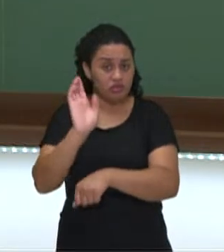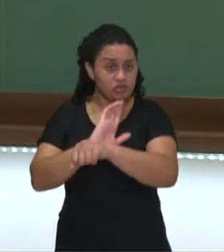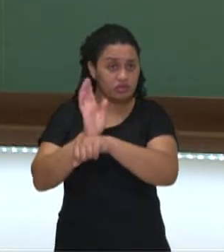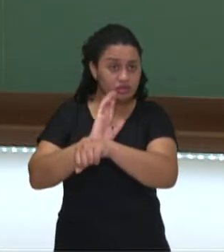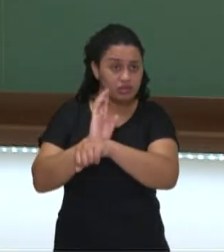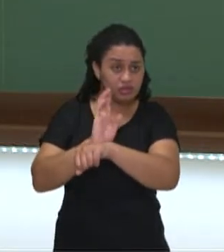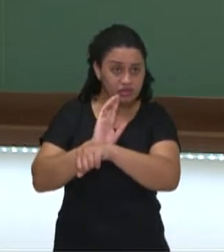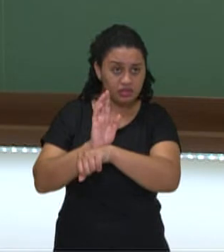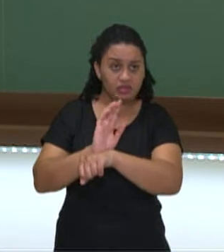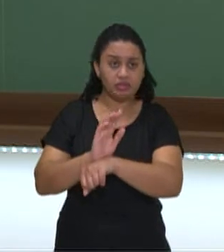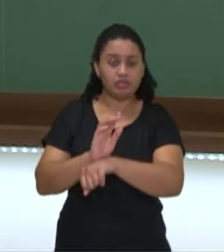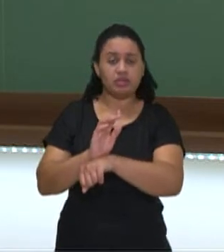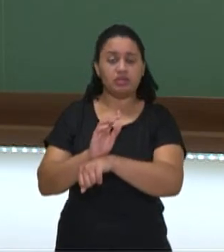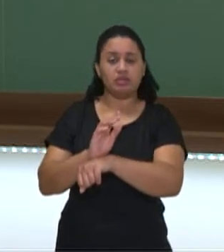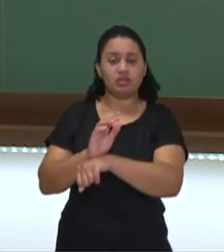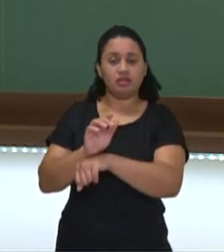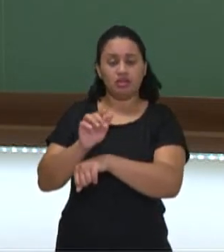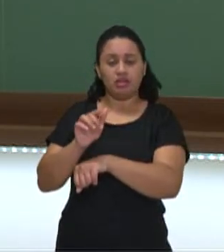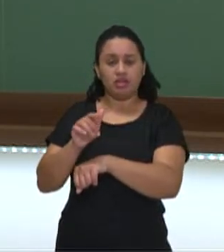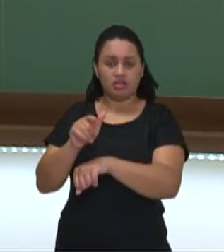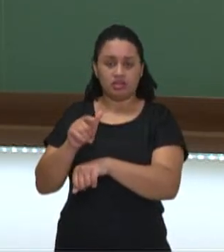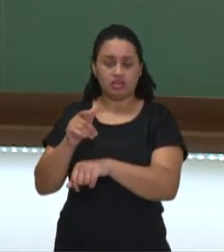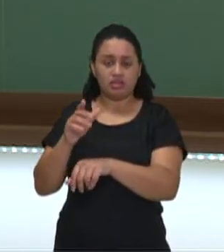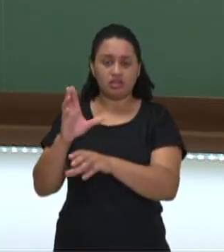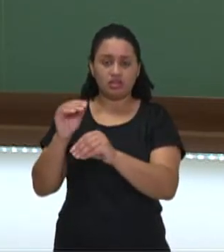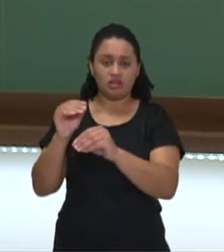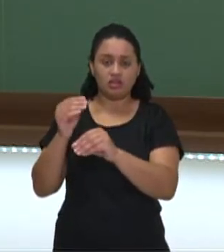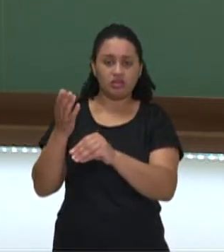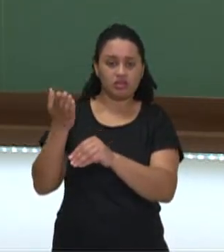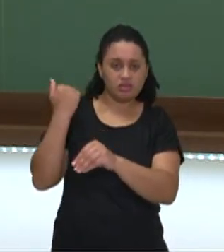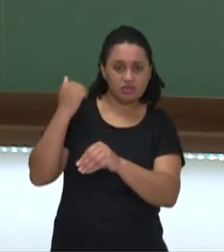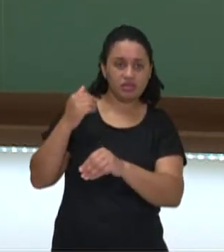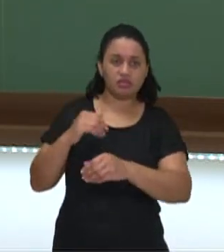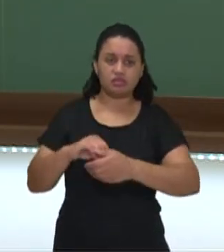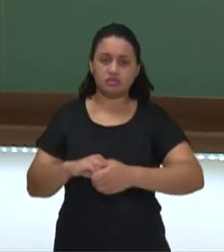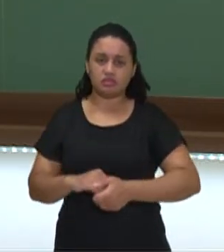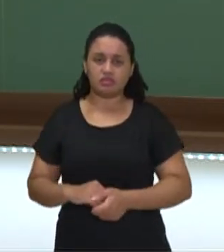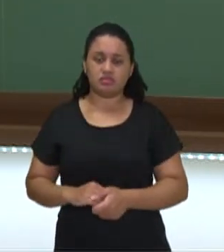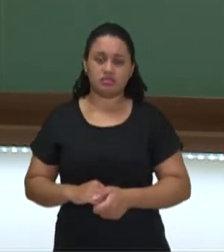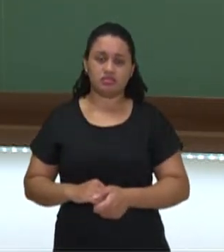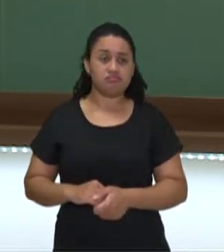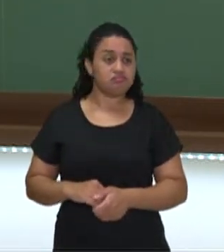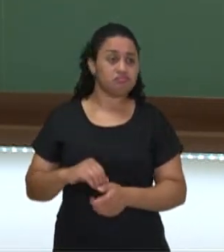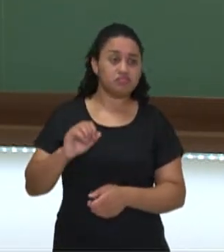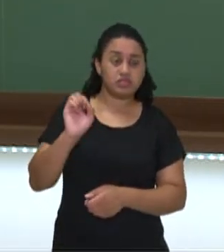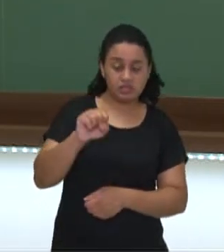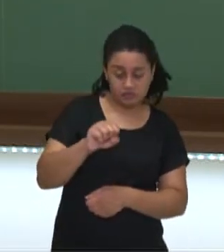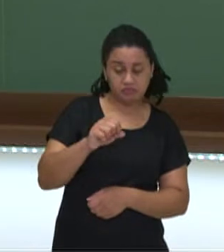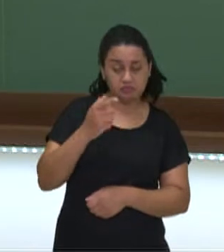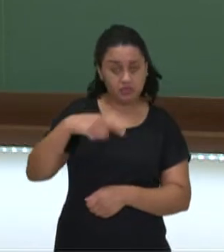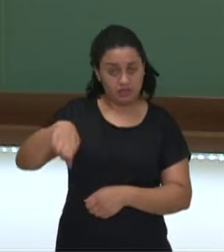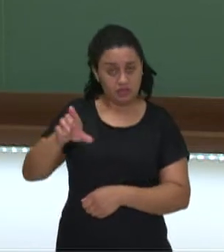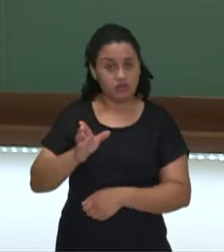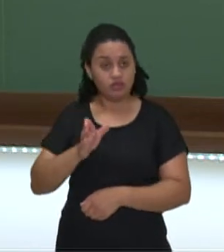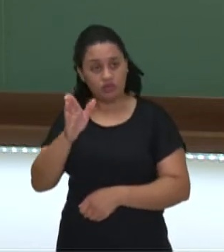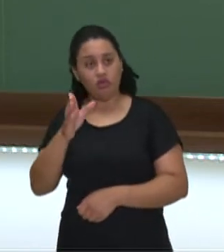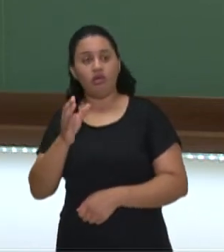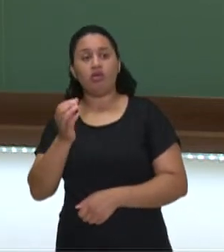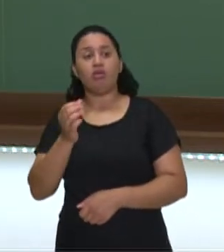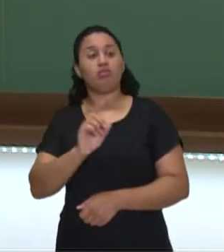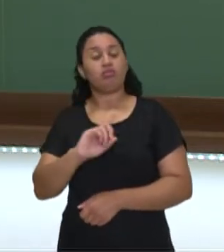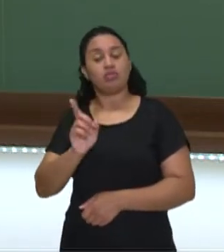Então, a pergunta é feita com o auxiliar did. Resposta curta, você usa o did ou o didn't, se for negativa. podendo